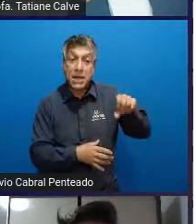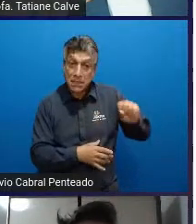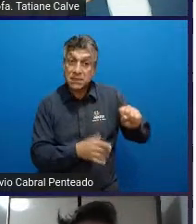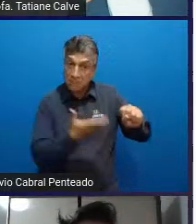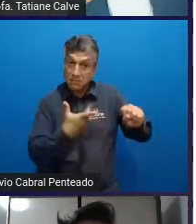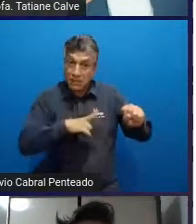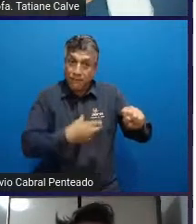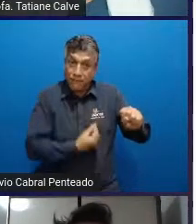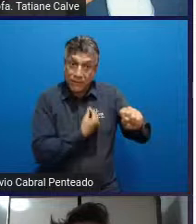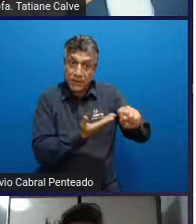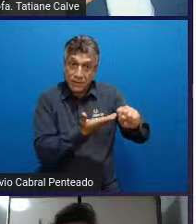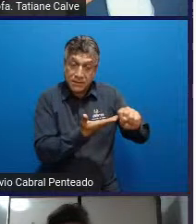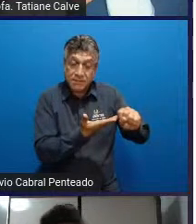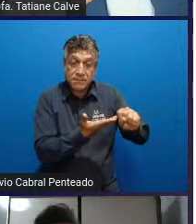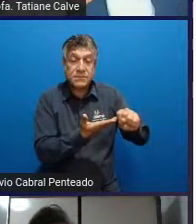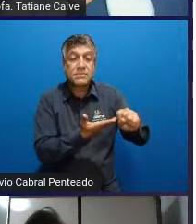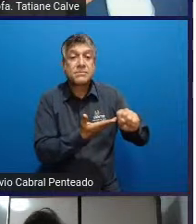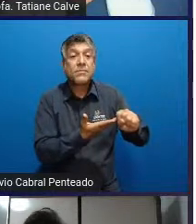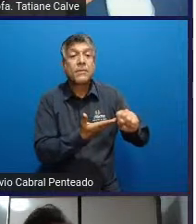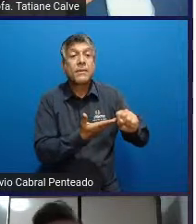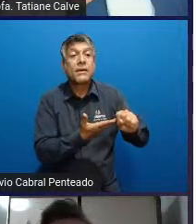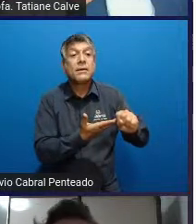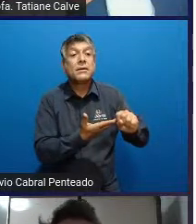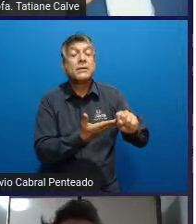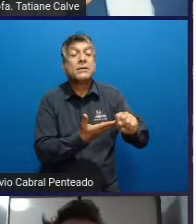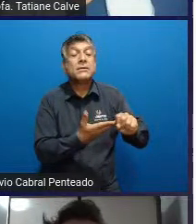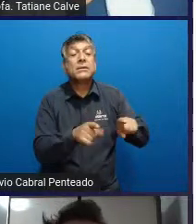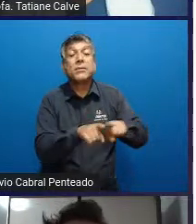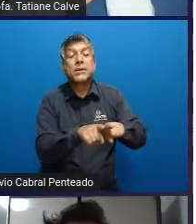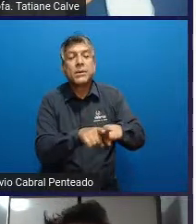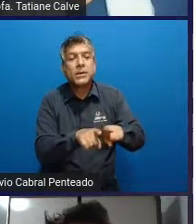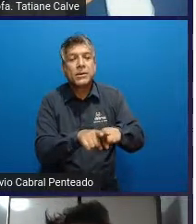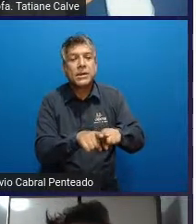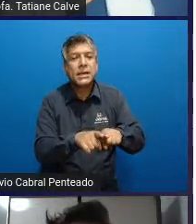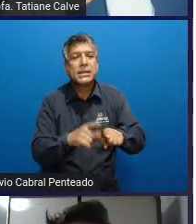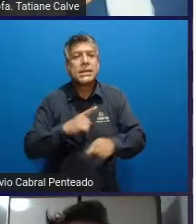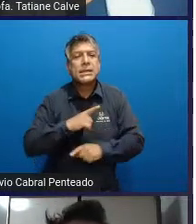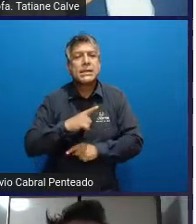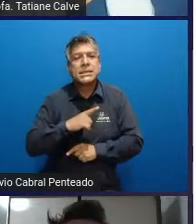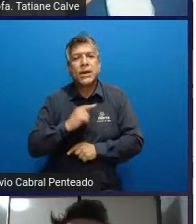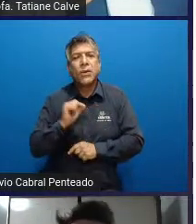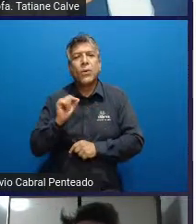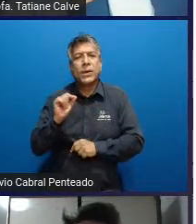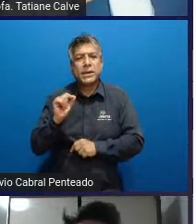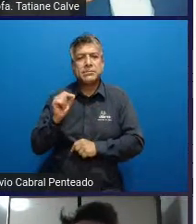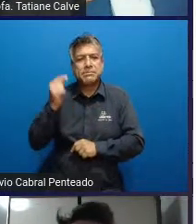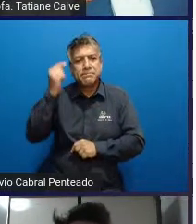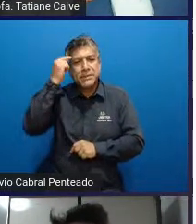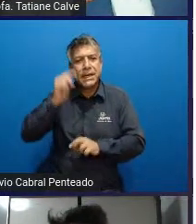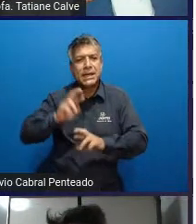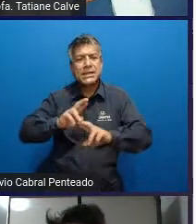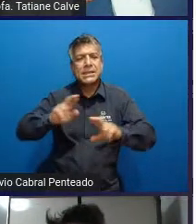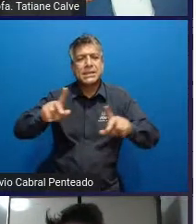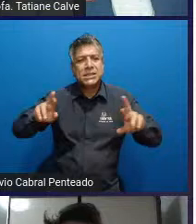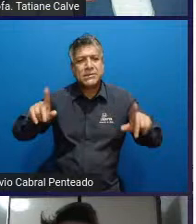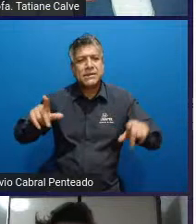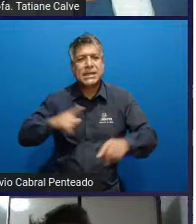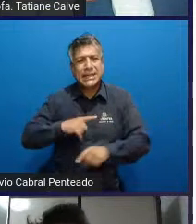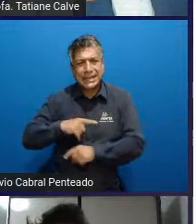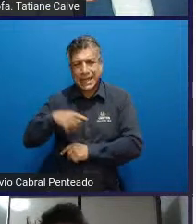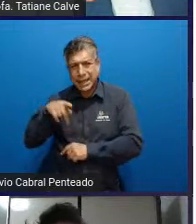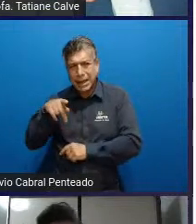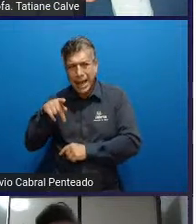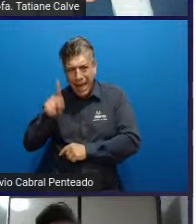a perspectiva da patologização relacionada à transexualidade, as diferenças entre as percepções